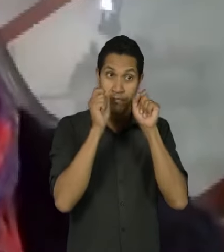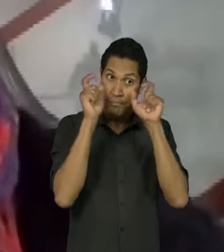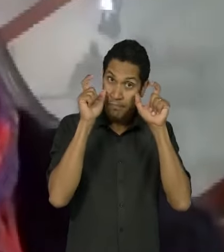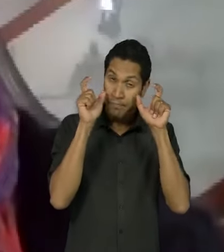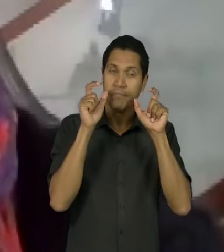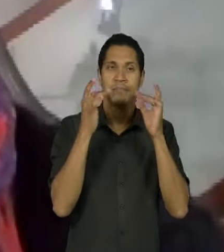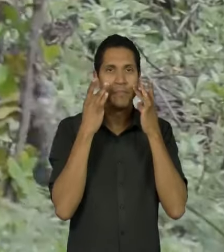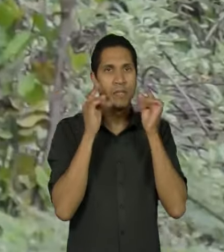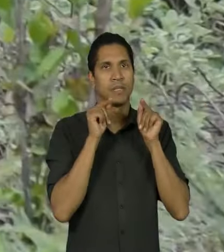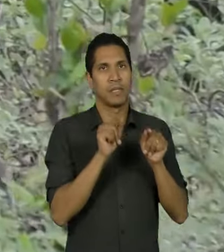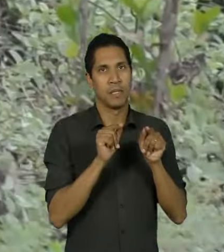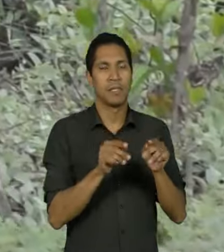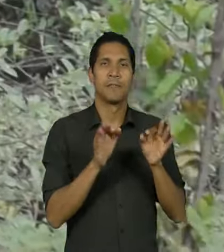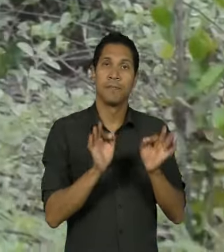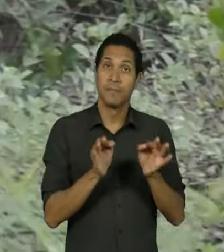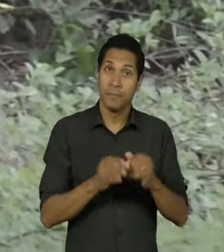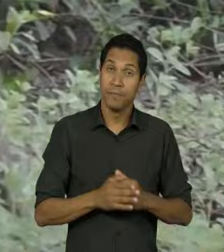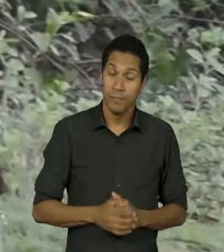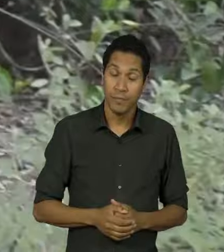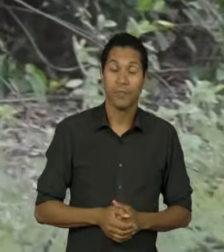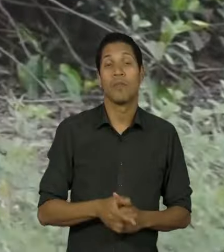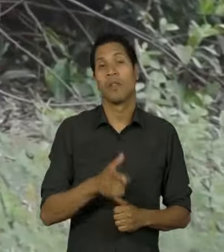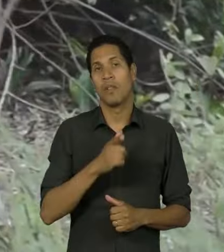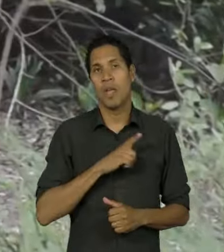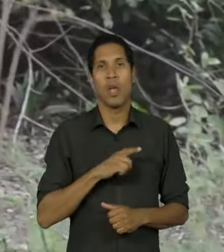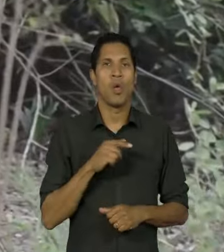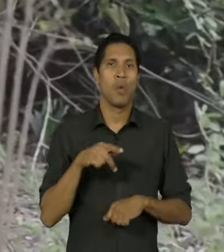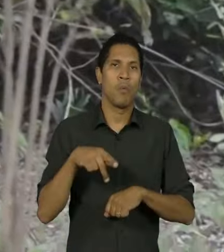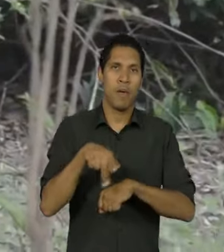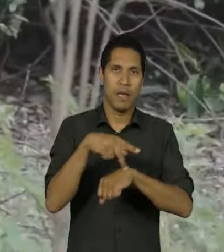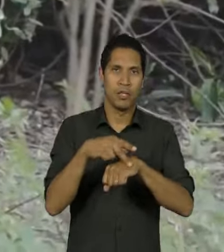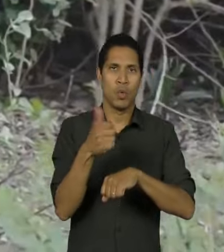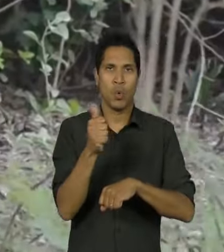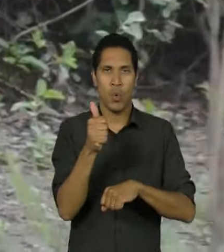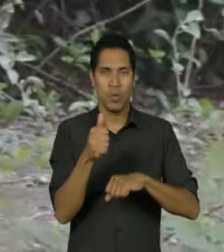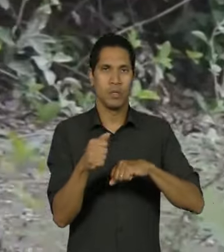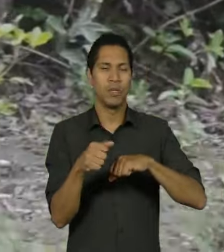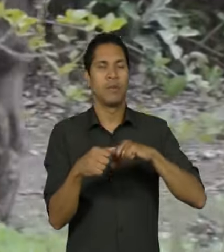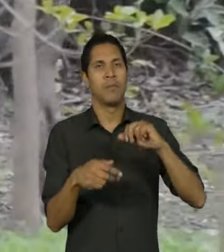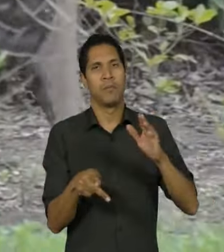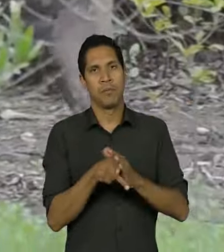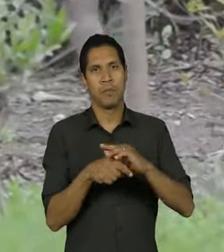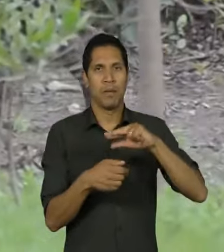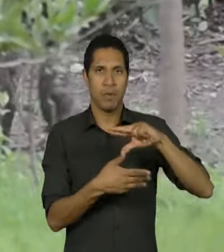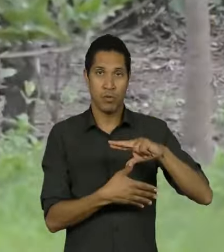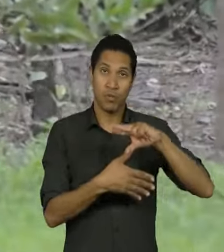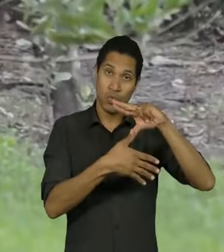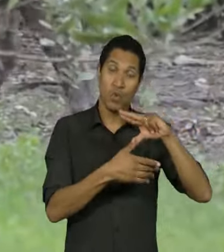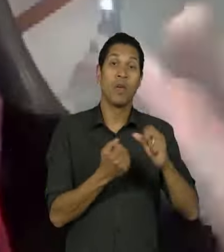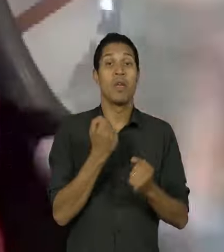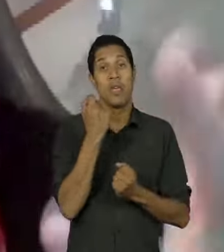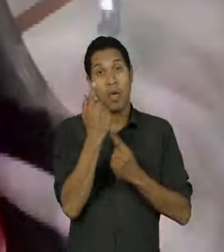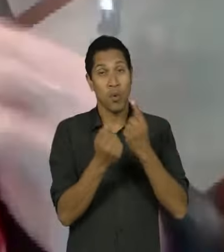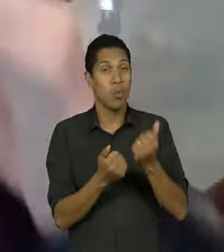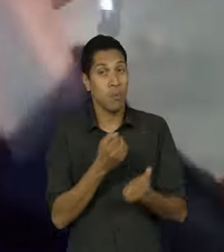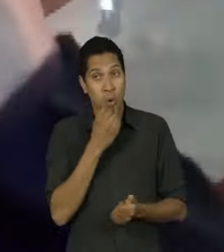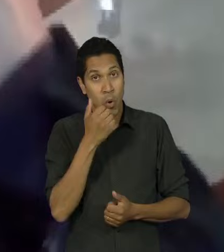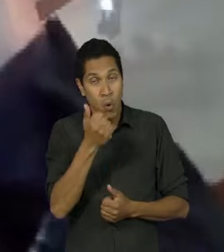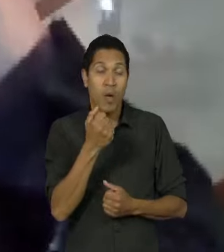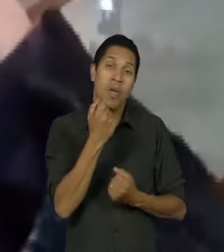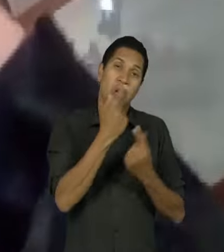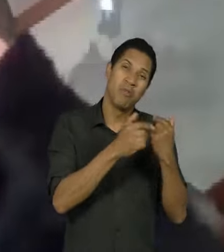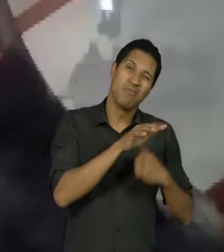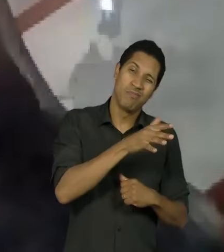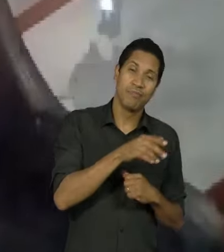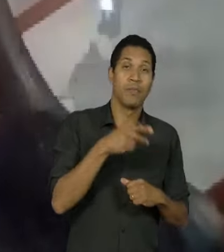anteninha ligada ela está em 11 países da América do Sul em alguns em situação melhor em outros nem tanto e no Brasil então